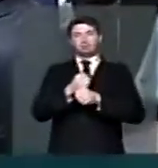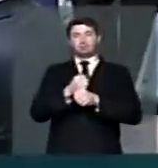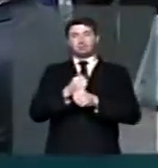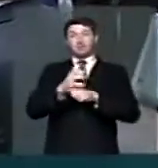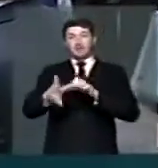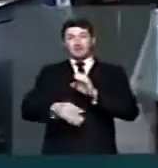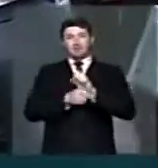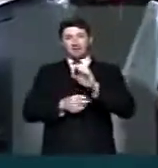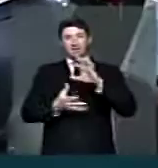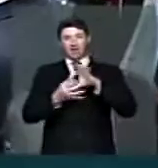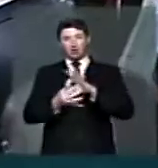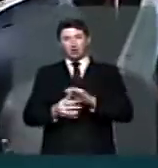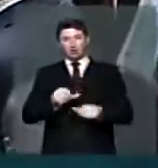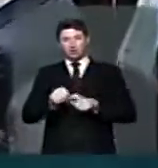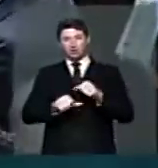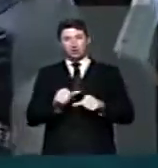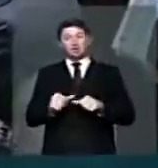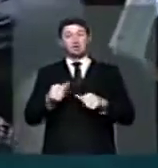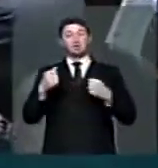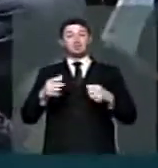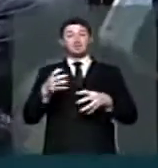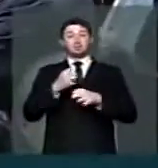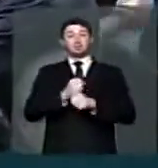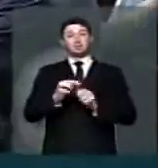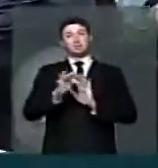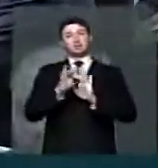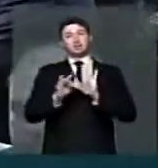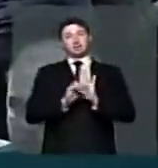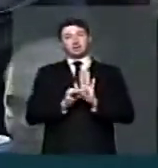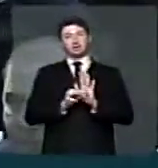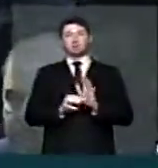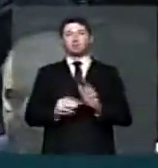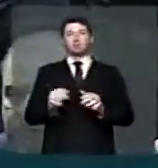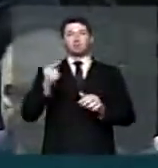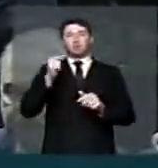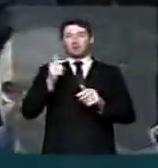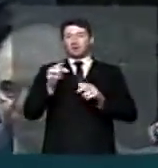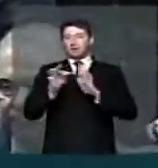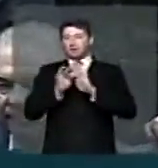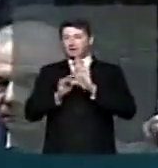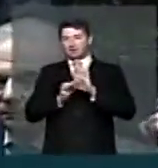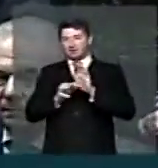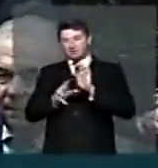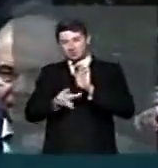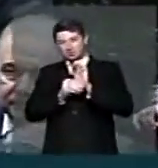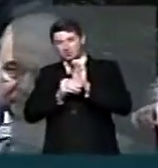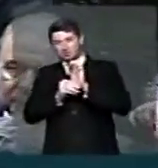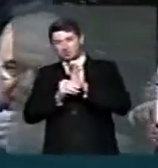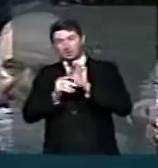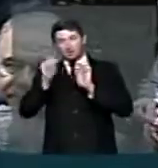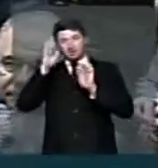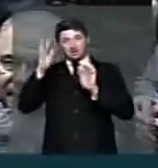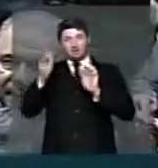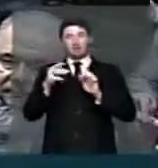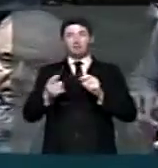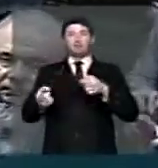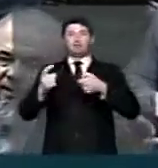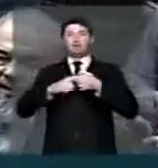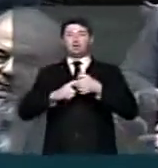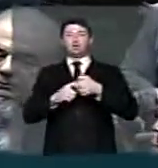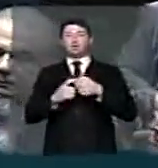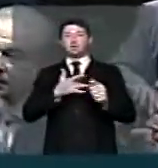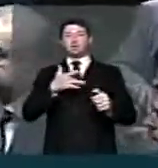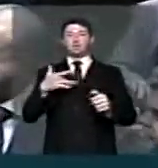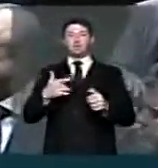aglutinativa tem que aglutinar texto. Não há nenhum texto de emenda prevendo vinculação à